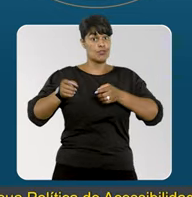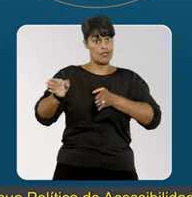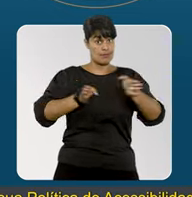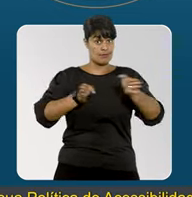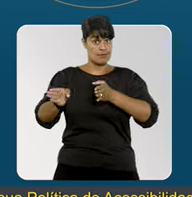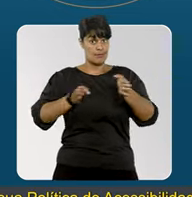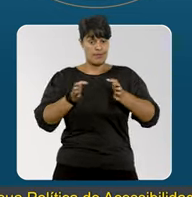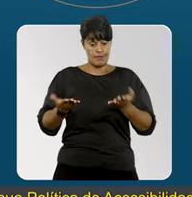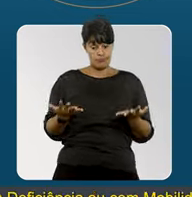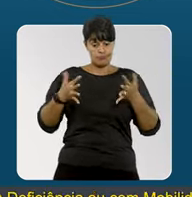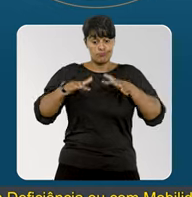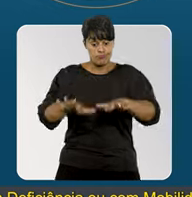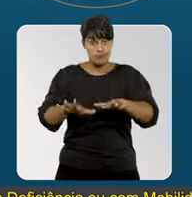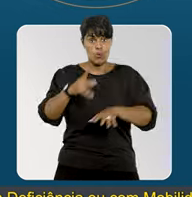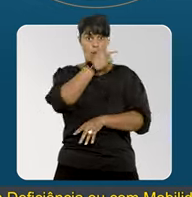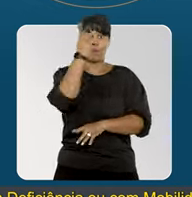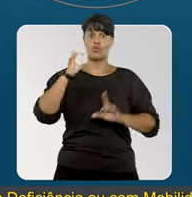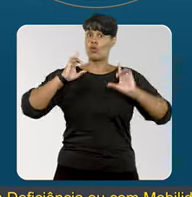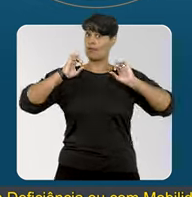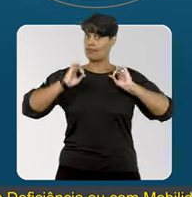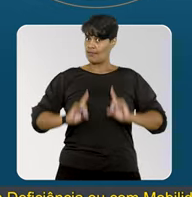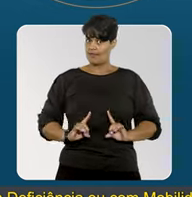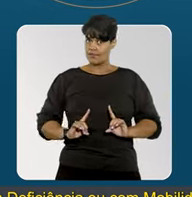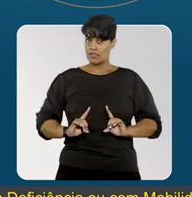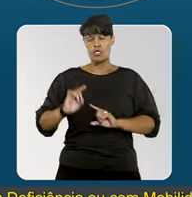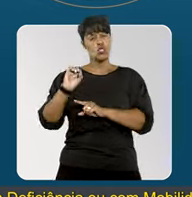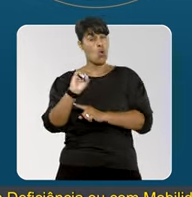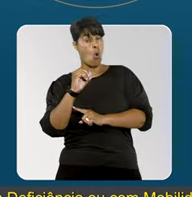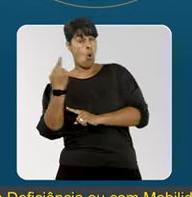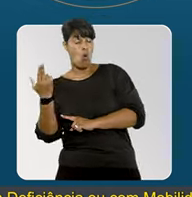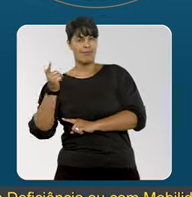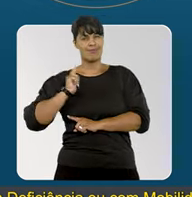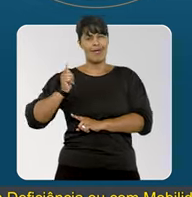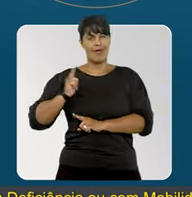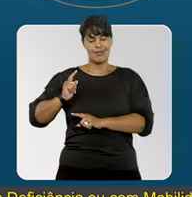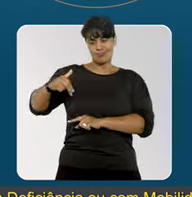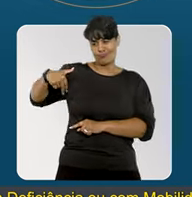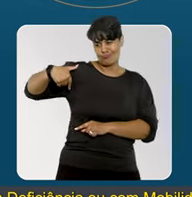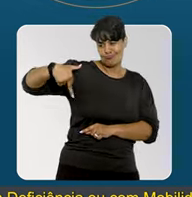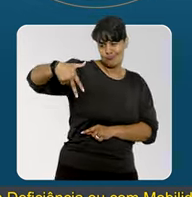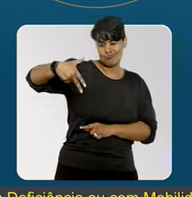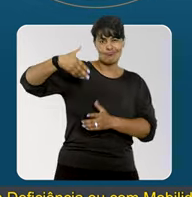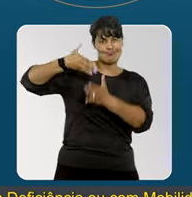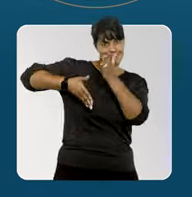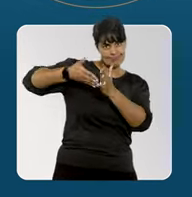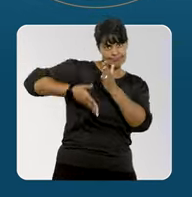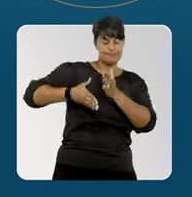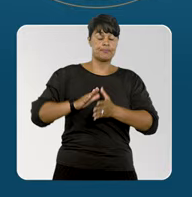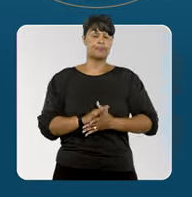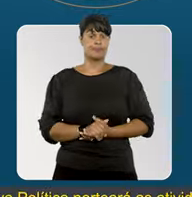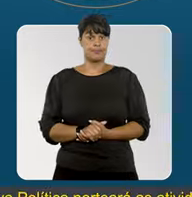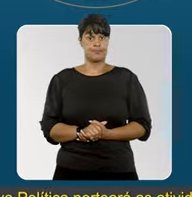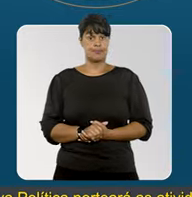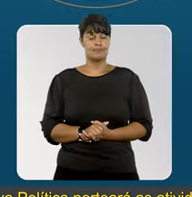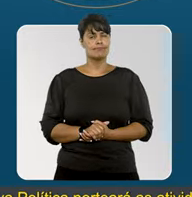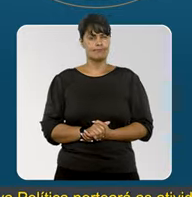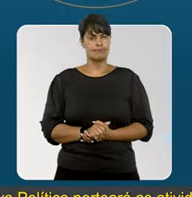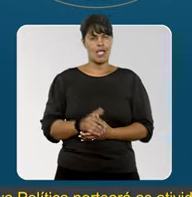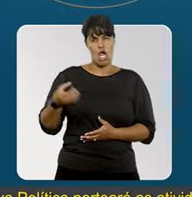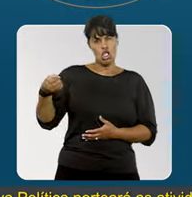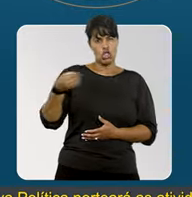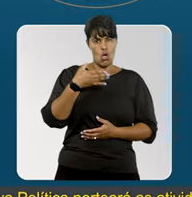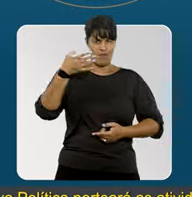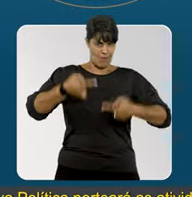e inclusão da pessoa com deficiência ou com mobilidade reduzida do STJ. A nova